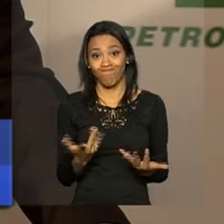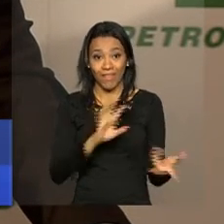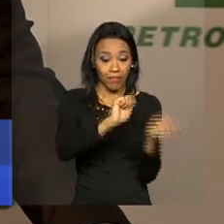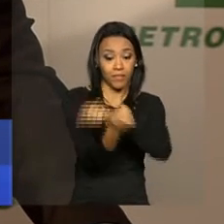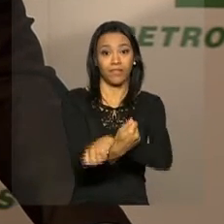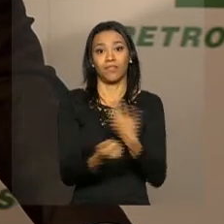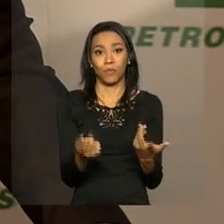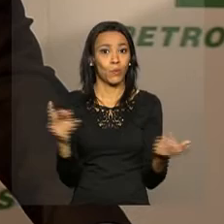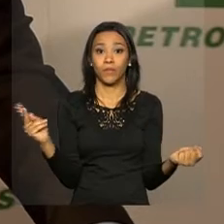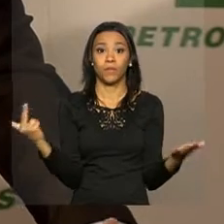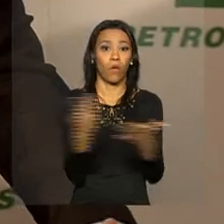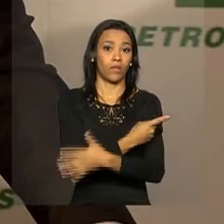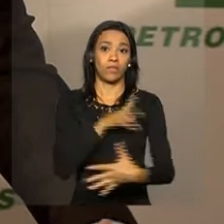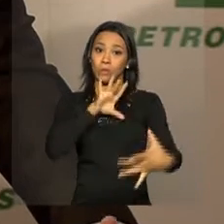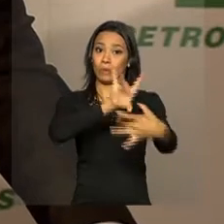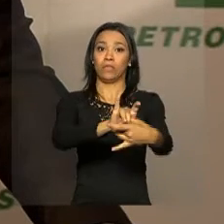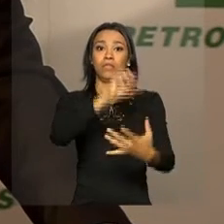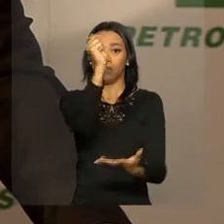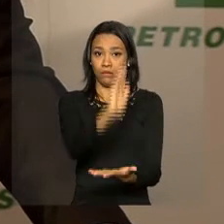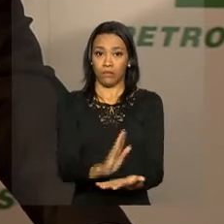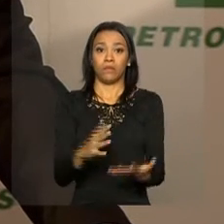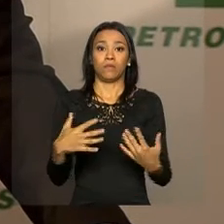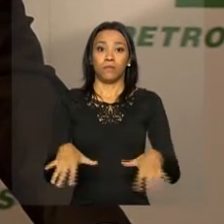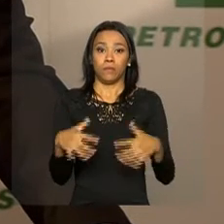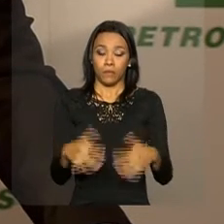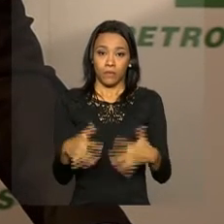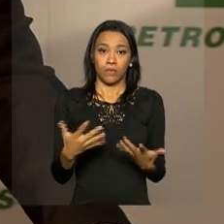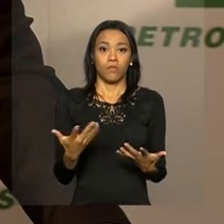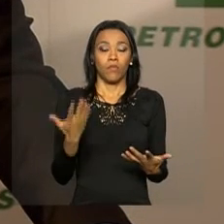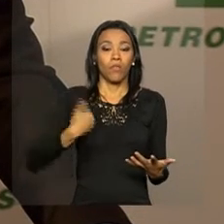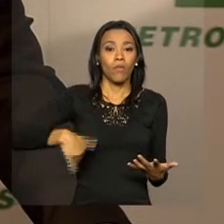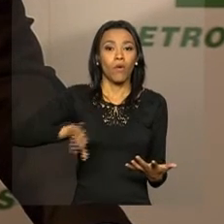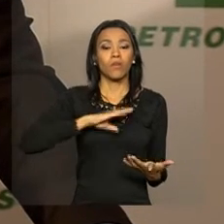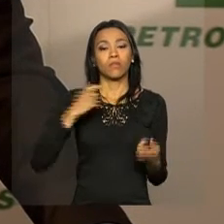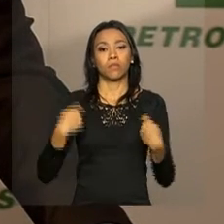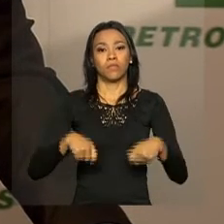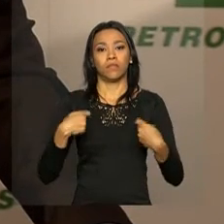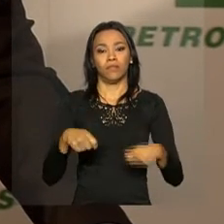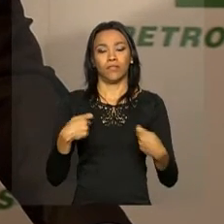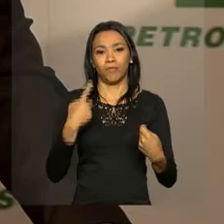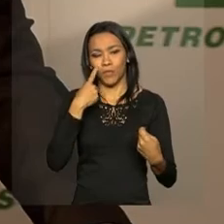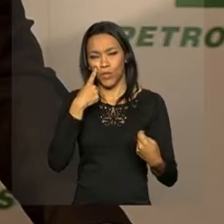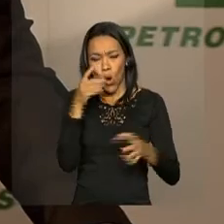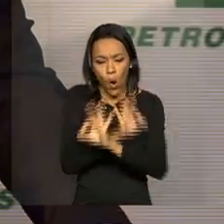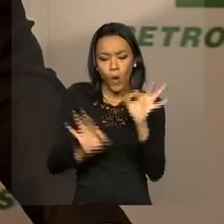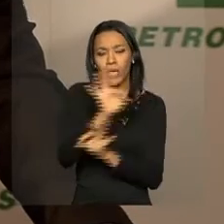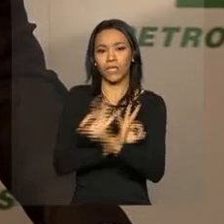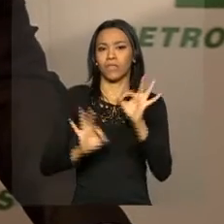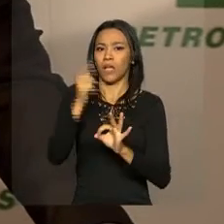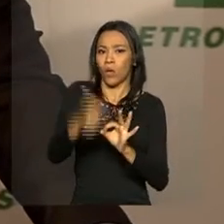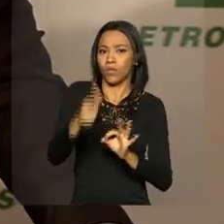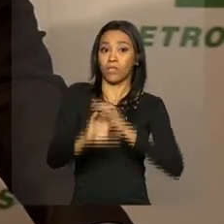a essa realidade. Nós estamos tendo que processar um momento, um redesenho da companhia, que será muito